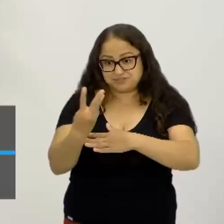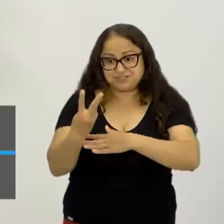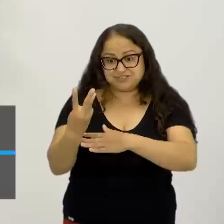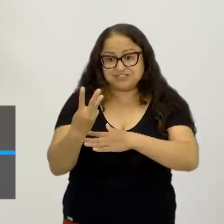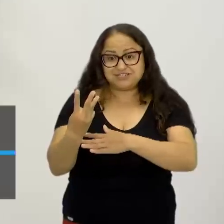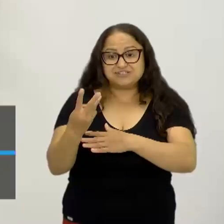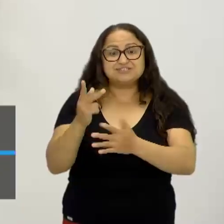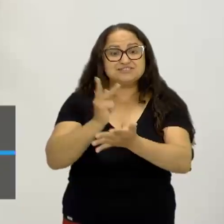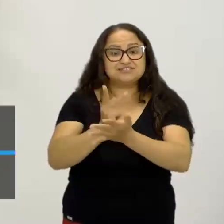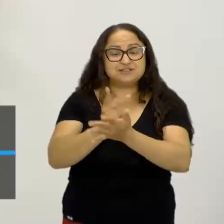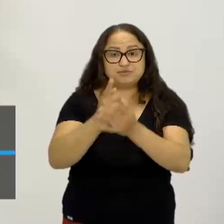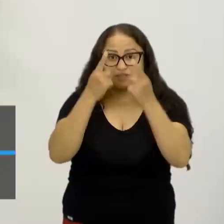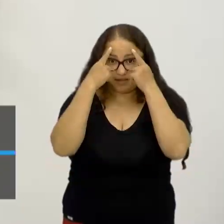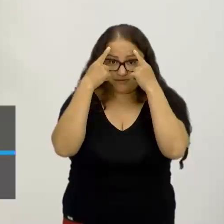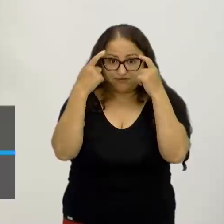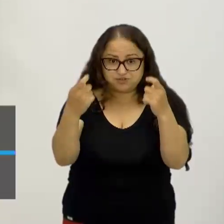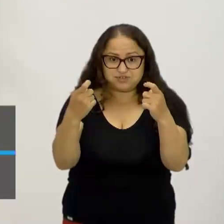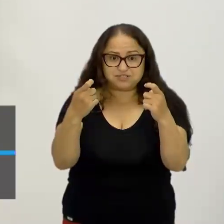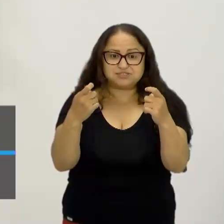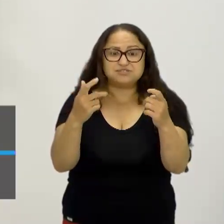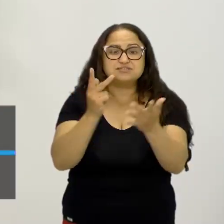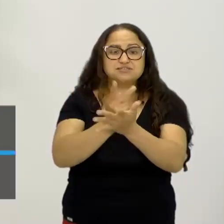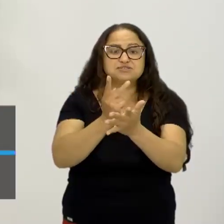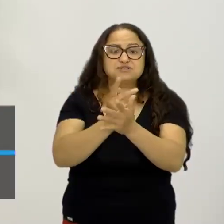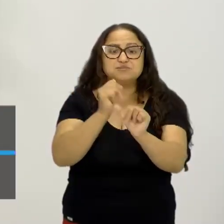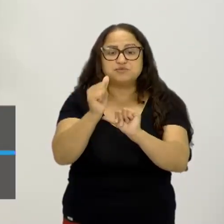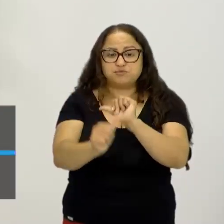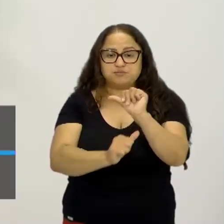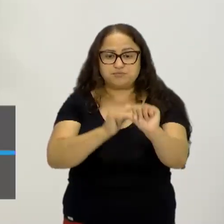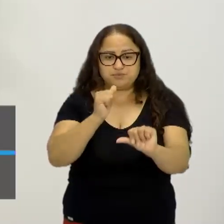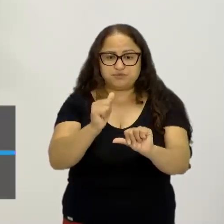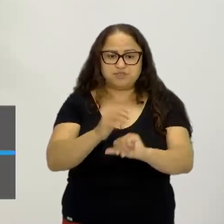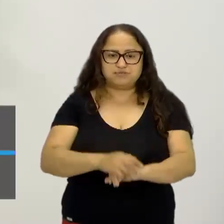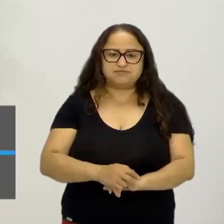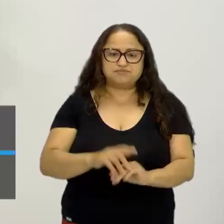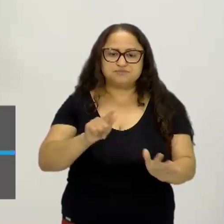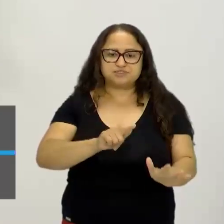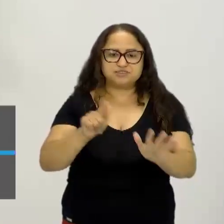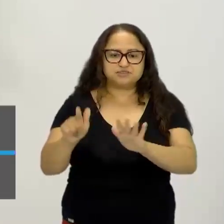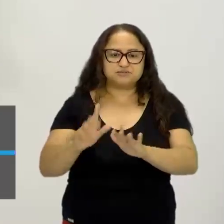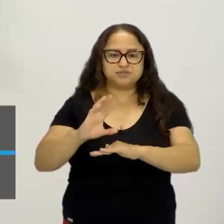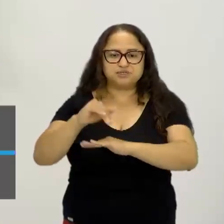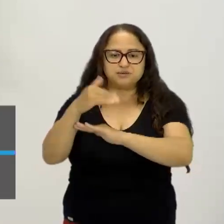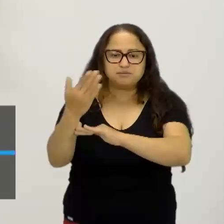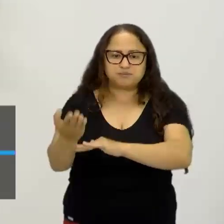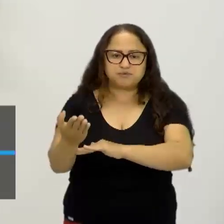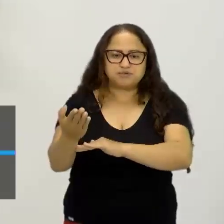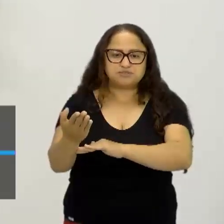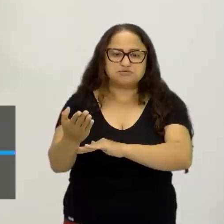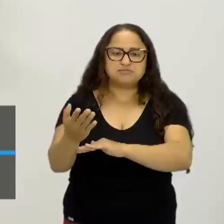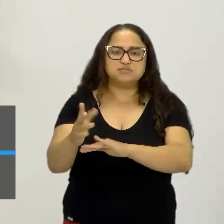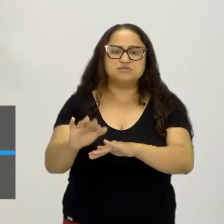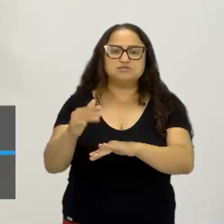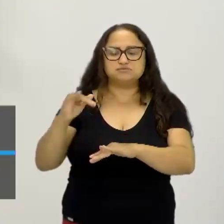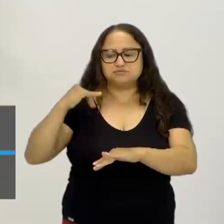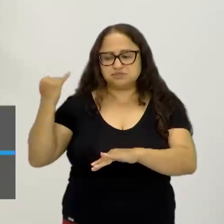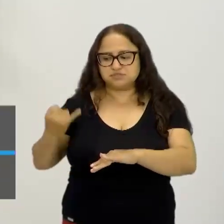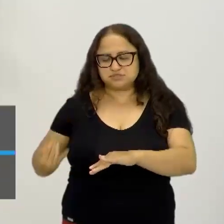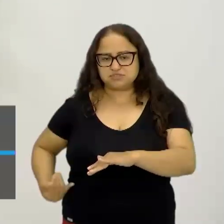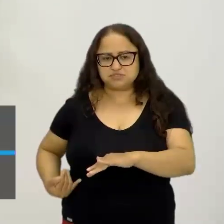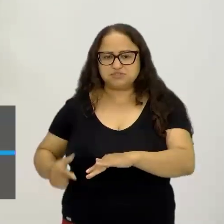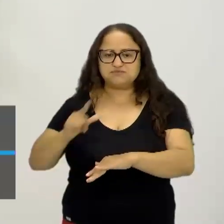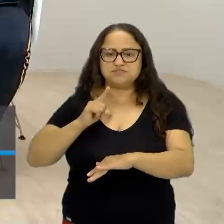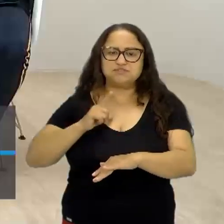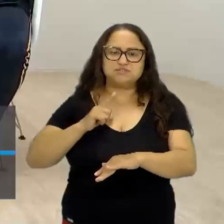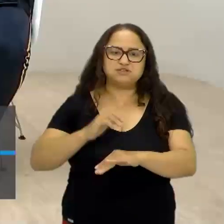a violência, né, daí a gente vai se alternar, né, depois na semana que vem a Jennifer, ela vai tomar a frente, mas não tem frente